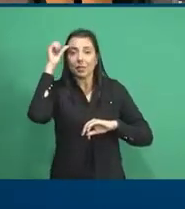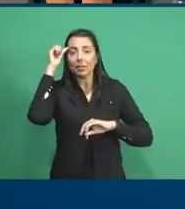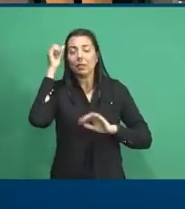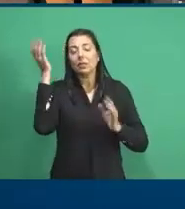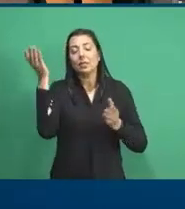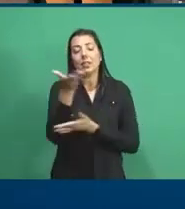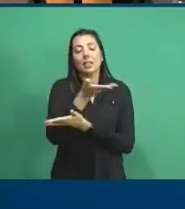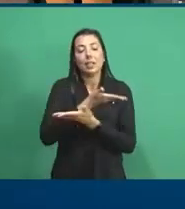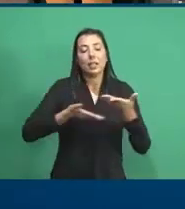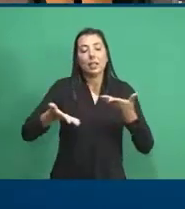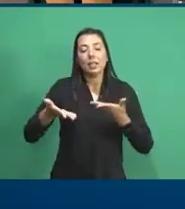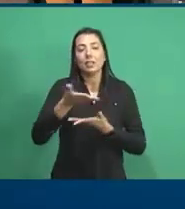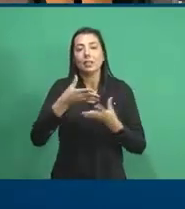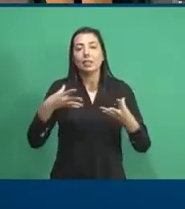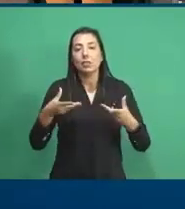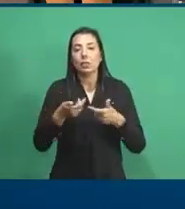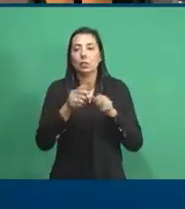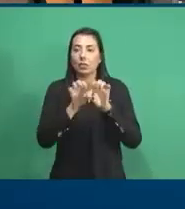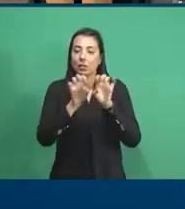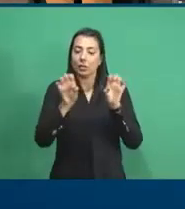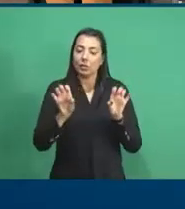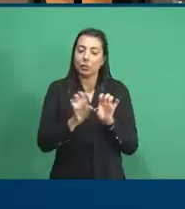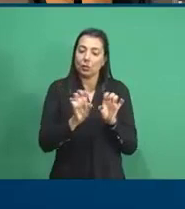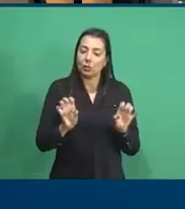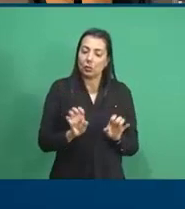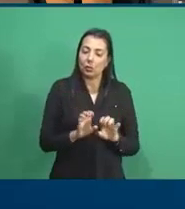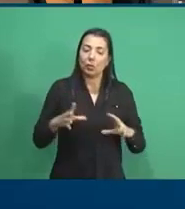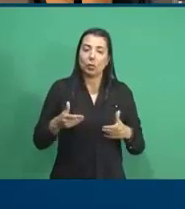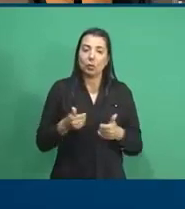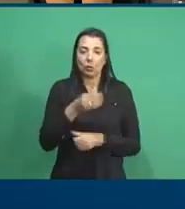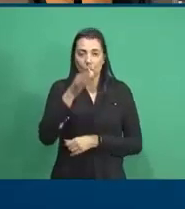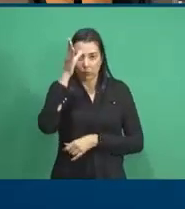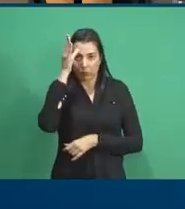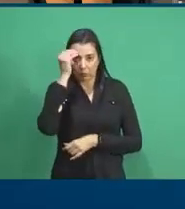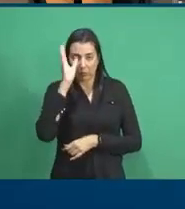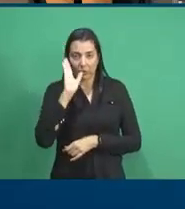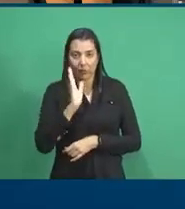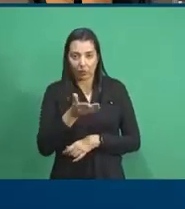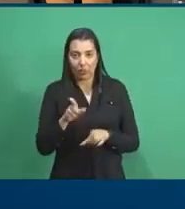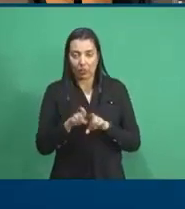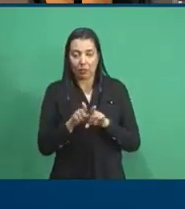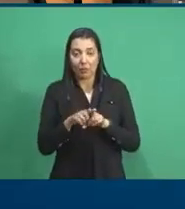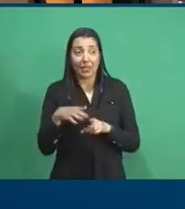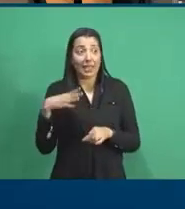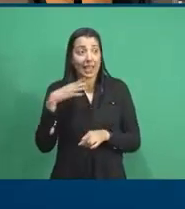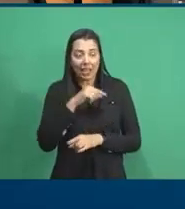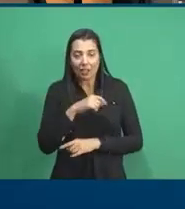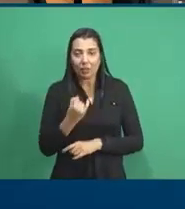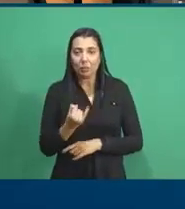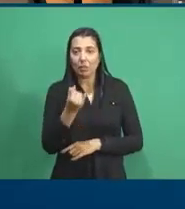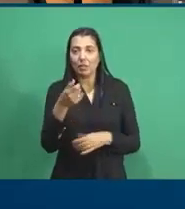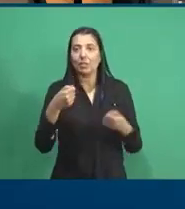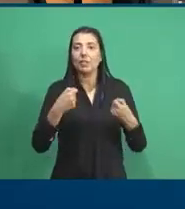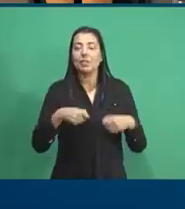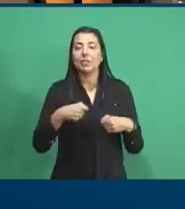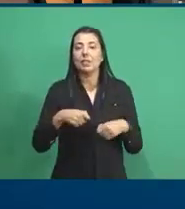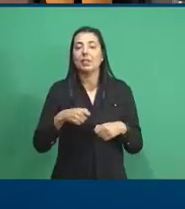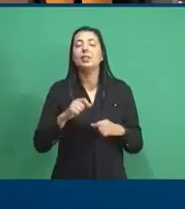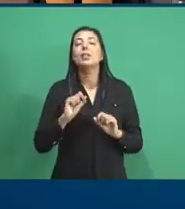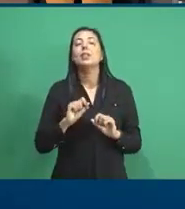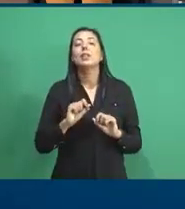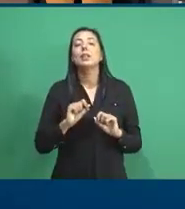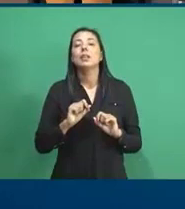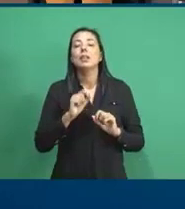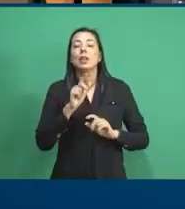envolvendo toda essa estrutura e todo esse conhecimento que a gente acha que é tão importante e necessário no que diz